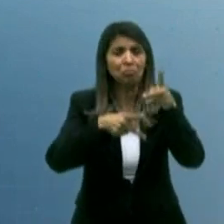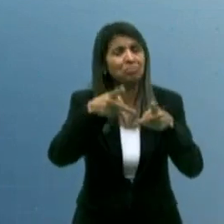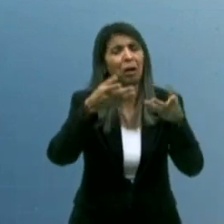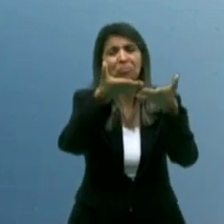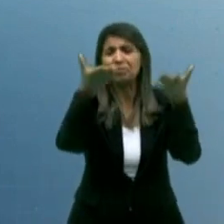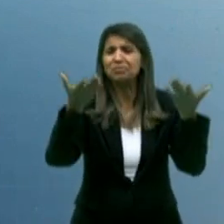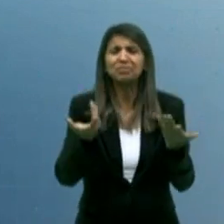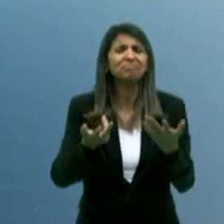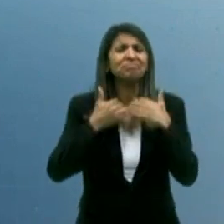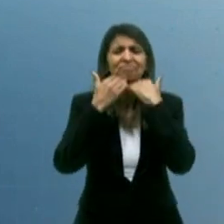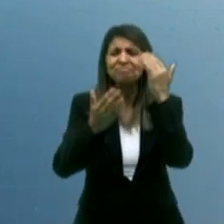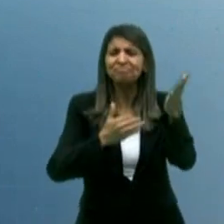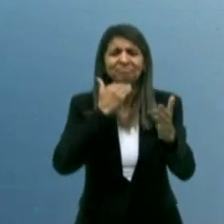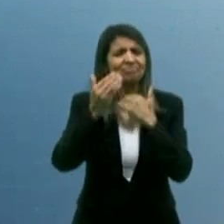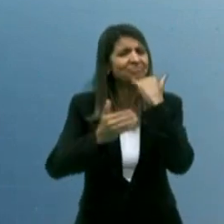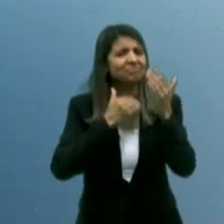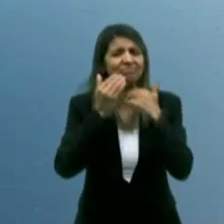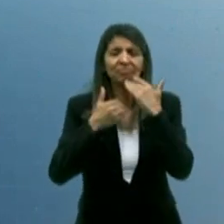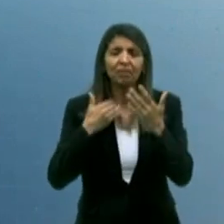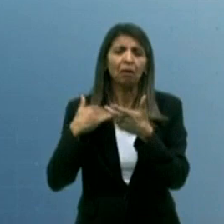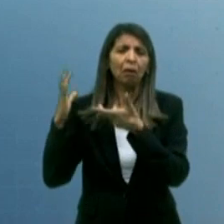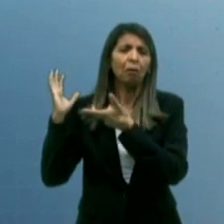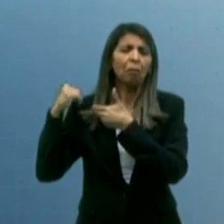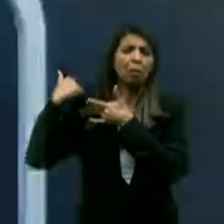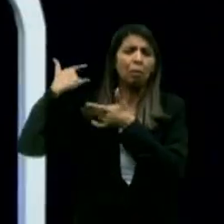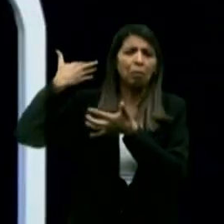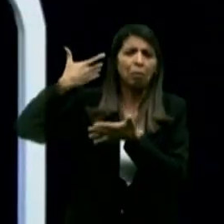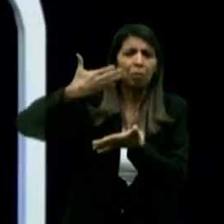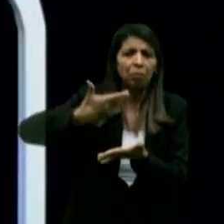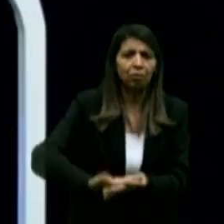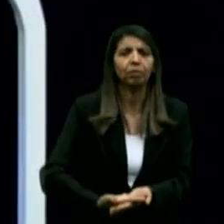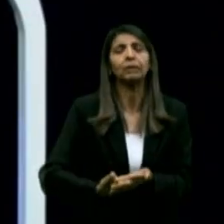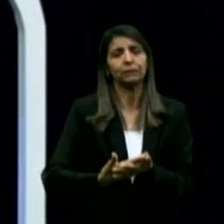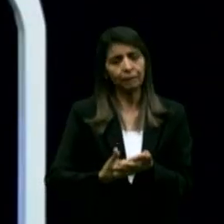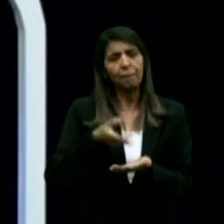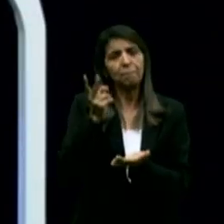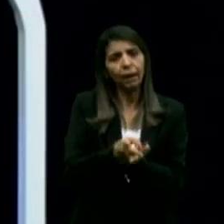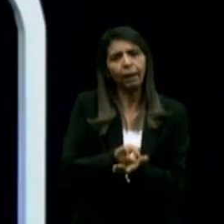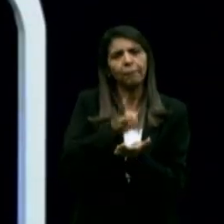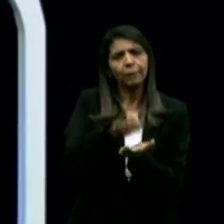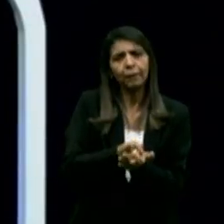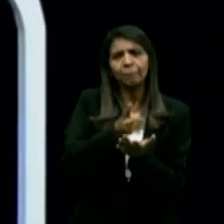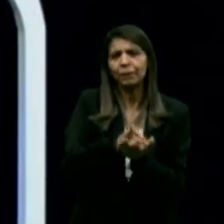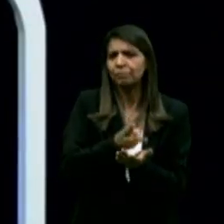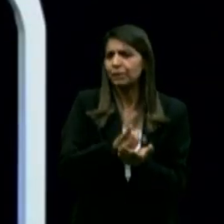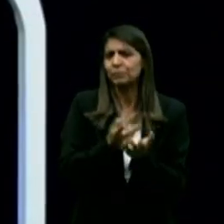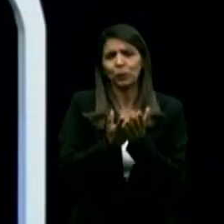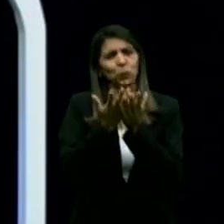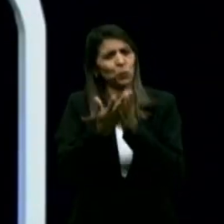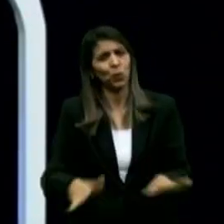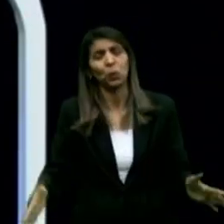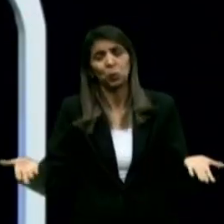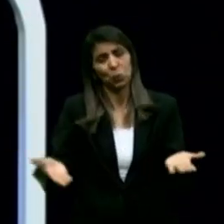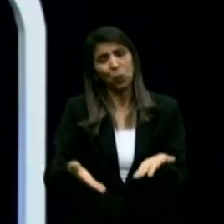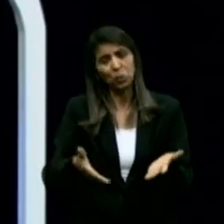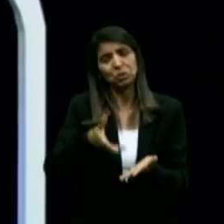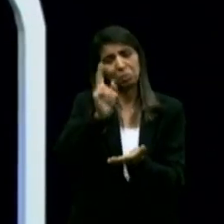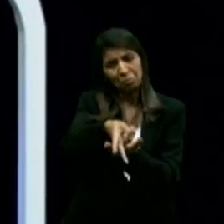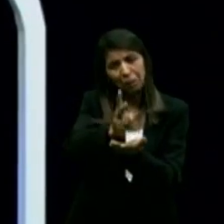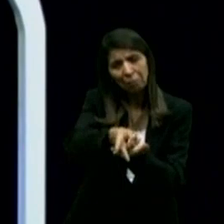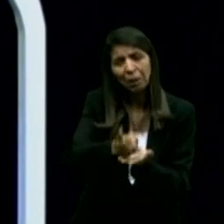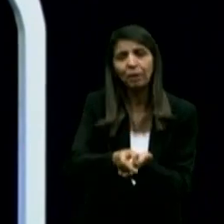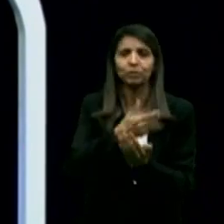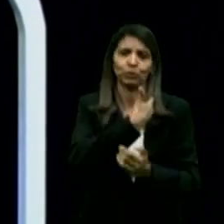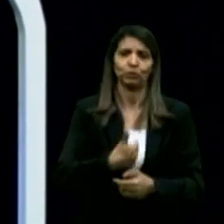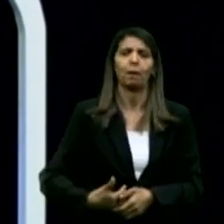muito para as oligarquias que já se passaram pelo governo, nem para esse sistema carcomido que hoje governa o Estado. Paraíba vai